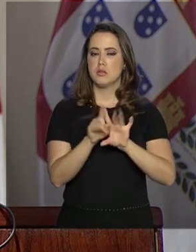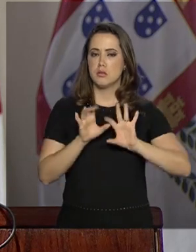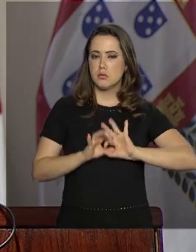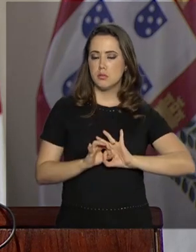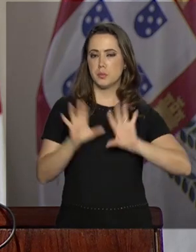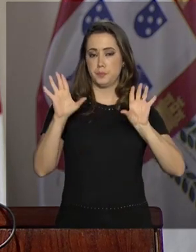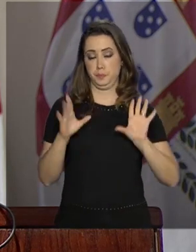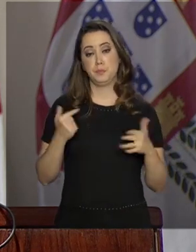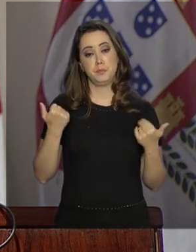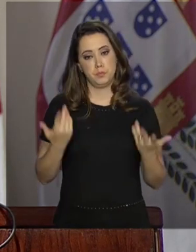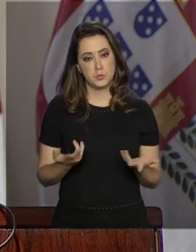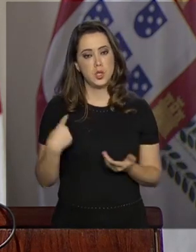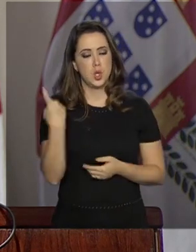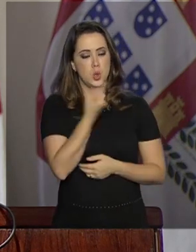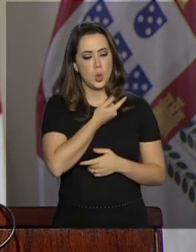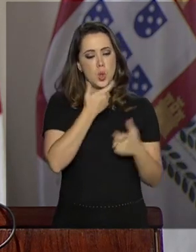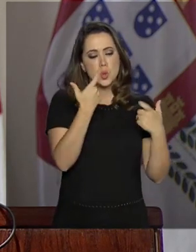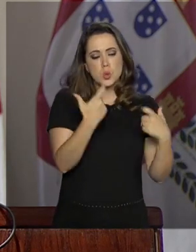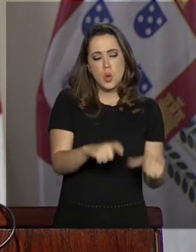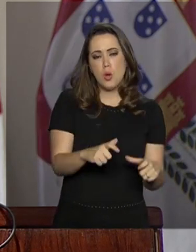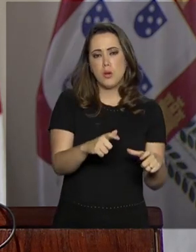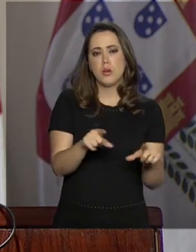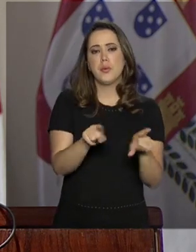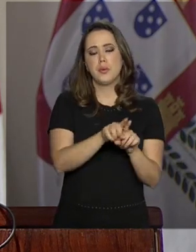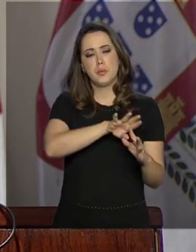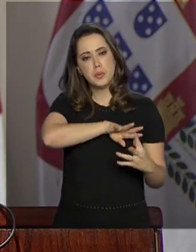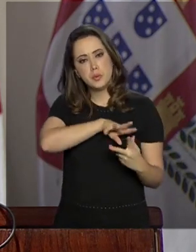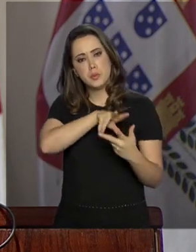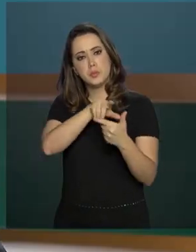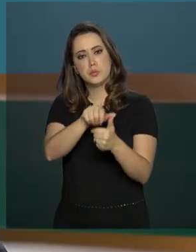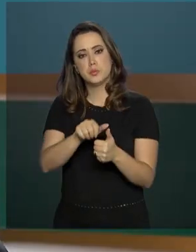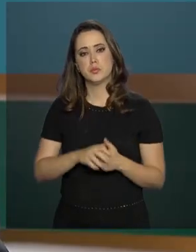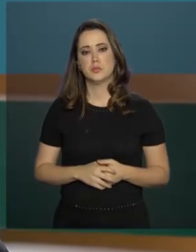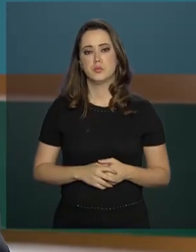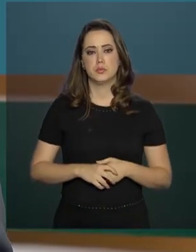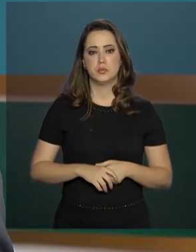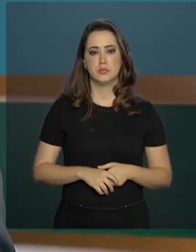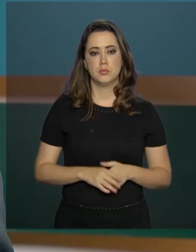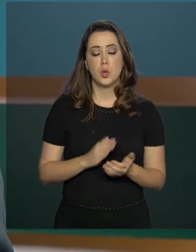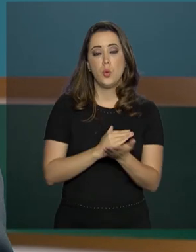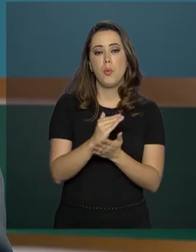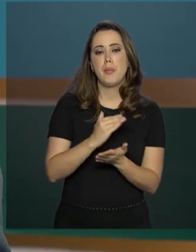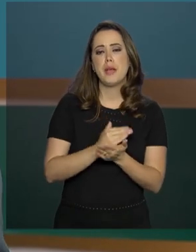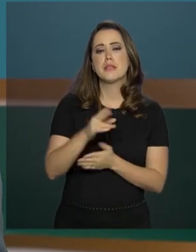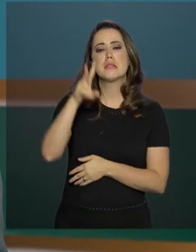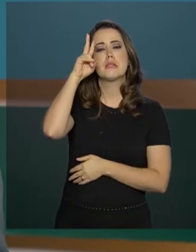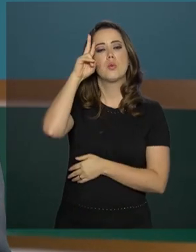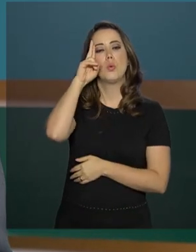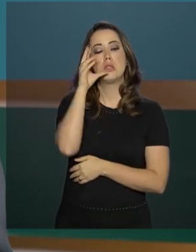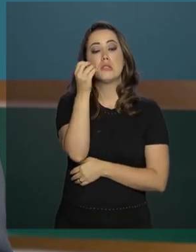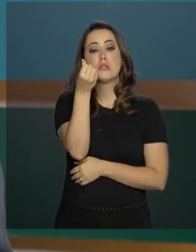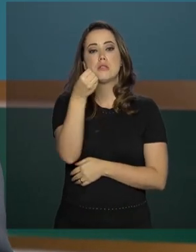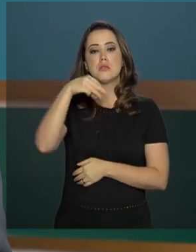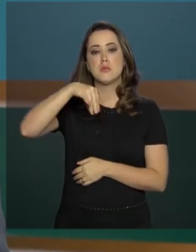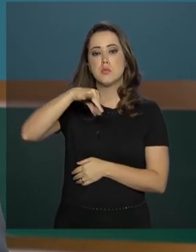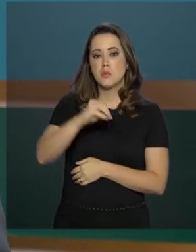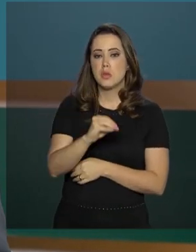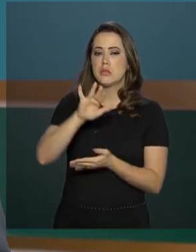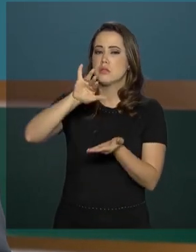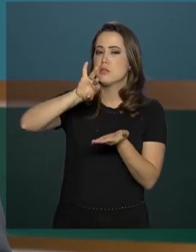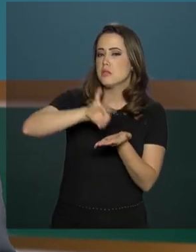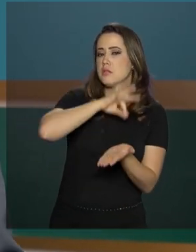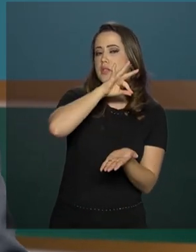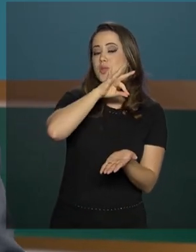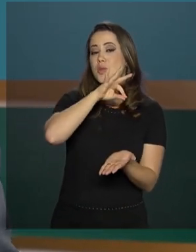liberdade em nossa região e no mundo. E começam na segunda-feira, dia 6 de maio,